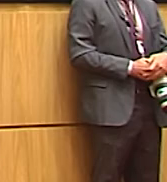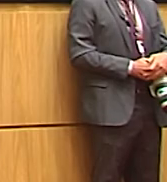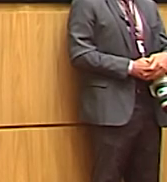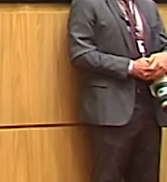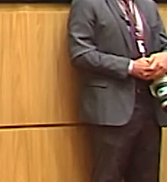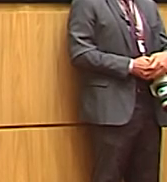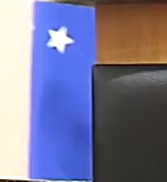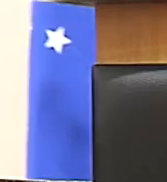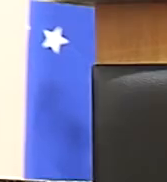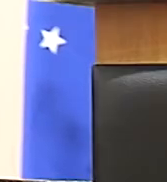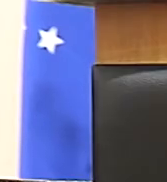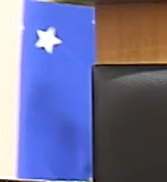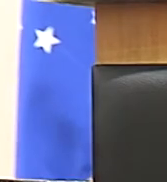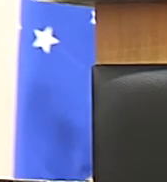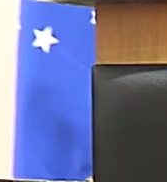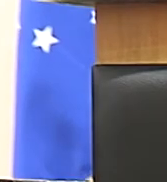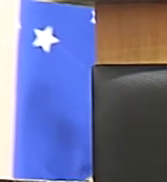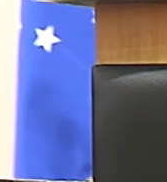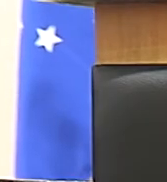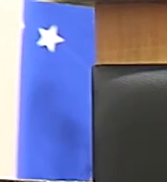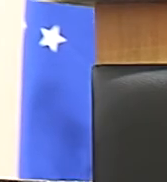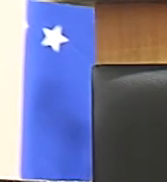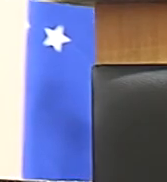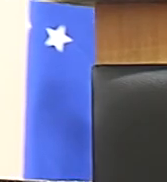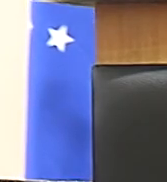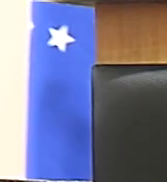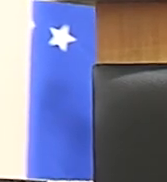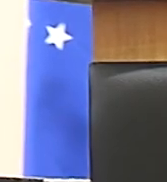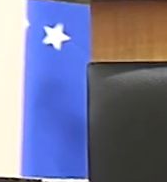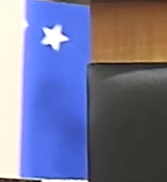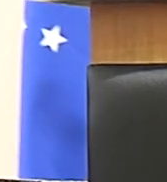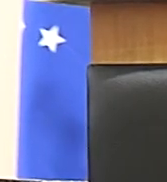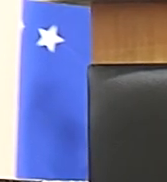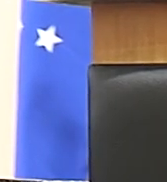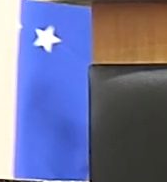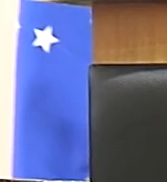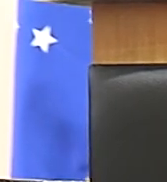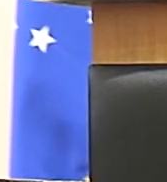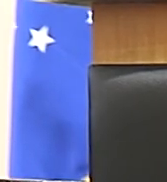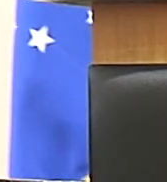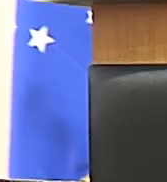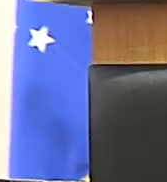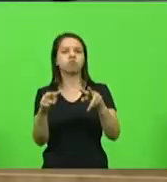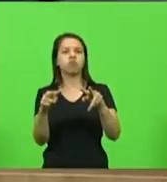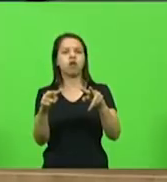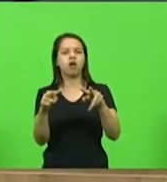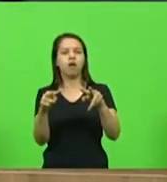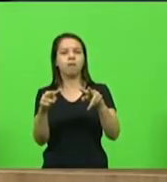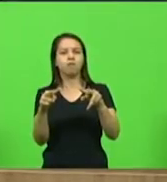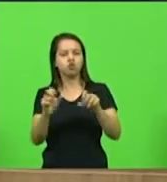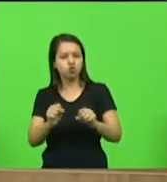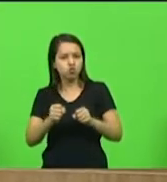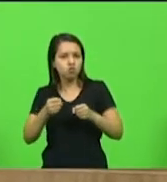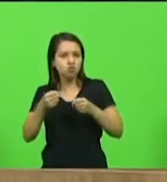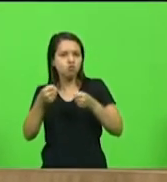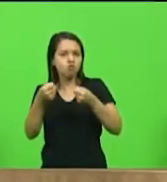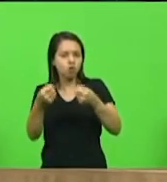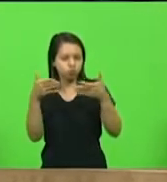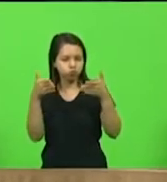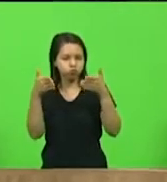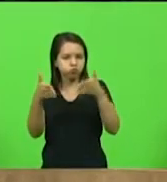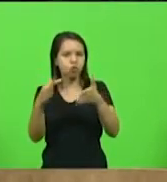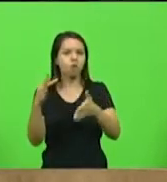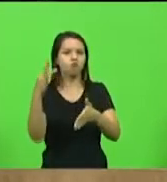2022, o governador prevê um investimento superior a 10 bilhões de reais. Para os próximos dois